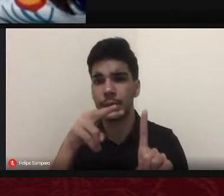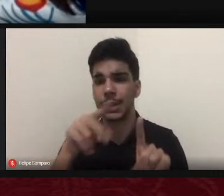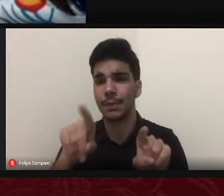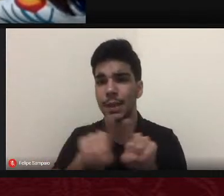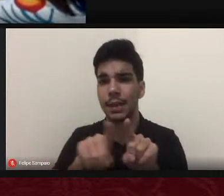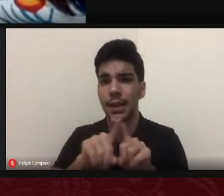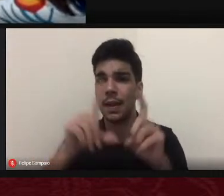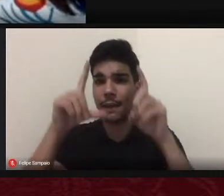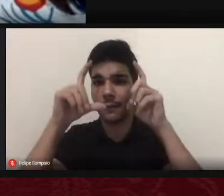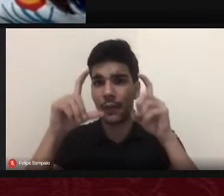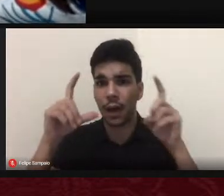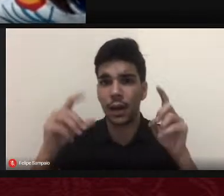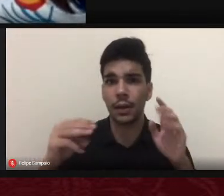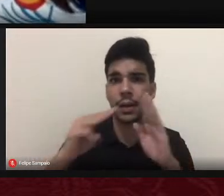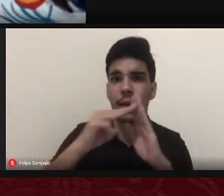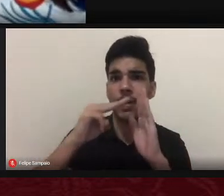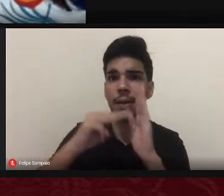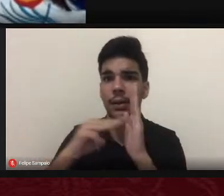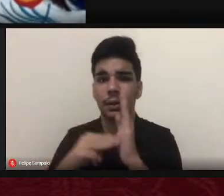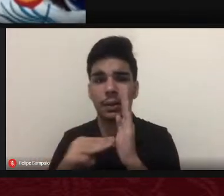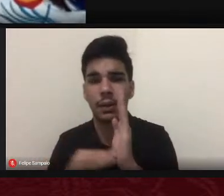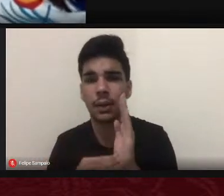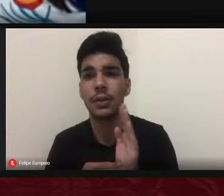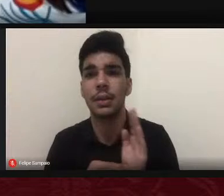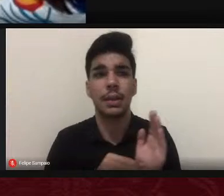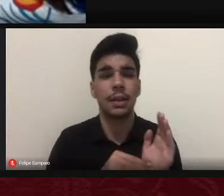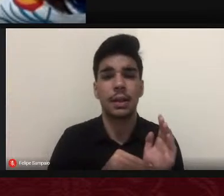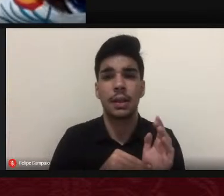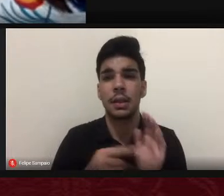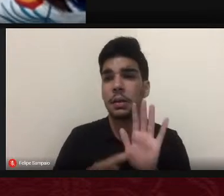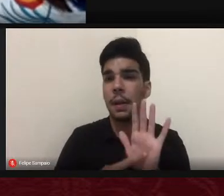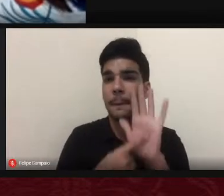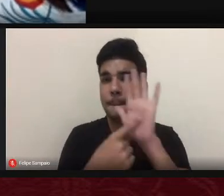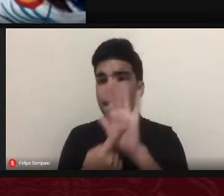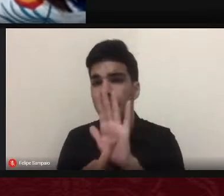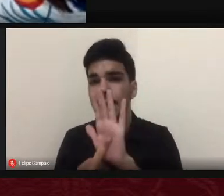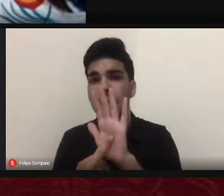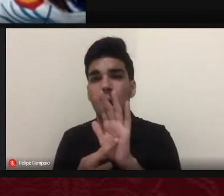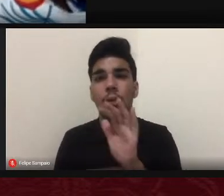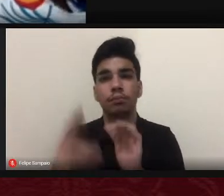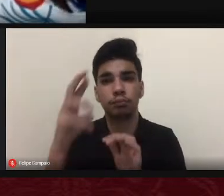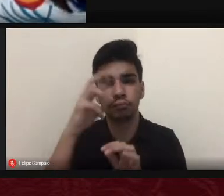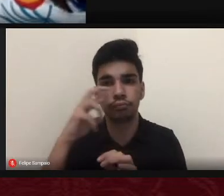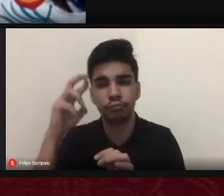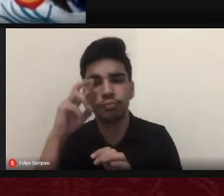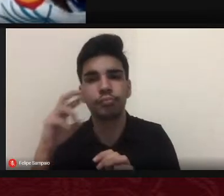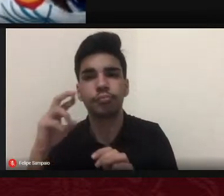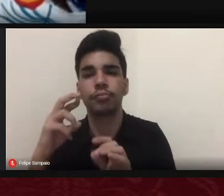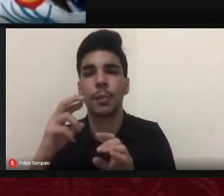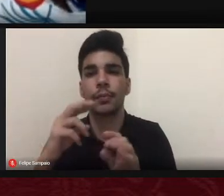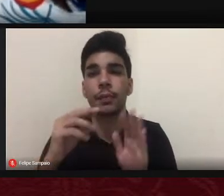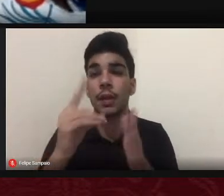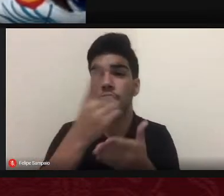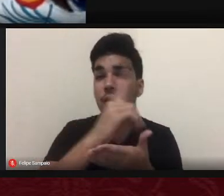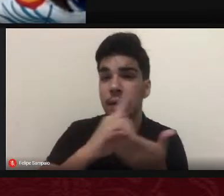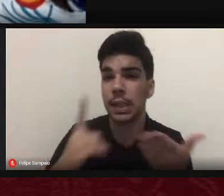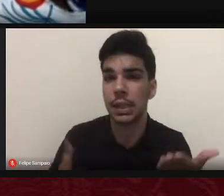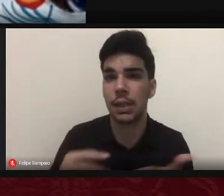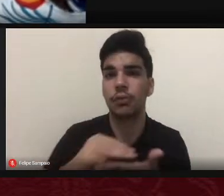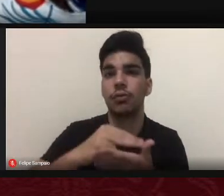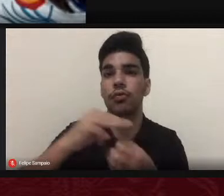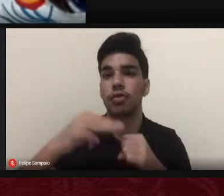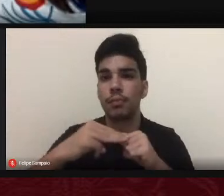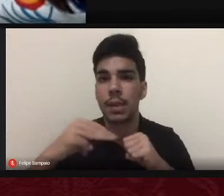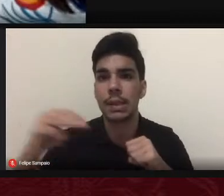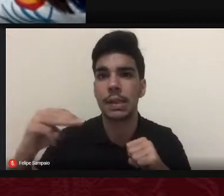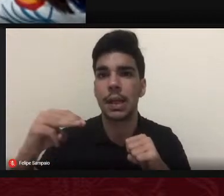metodológicos ela traz reflexões e ideias construídas a partir de dissertações de mestrados monografias